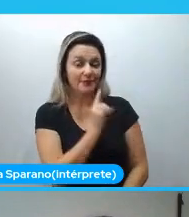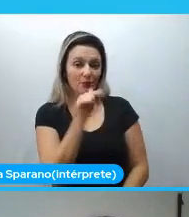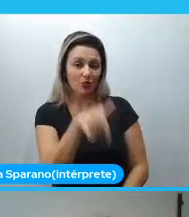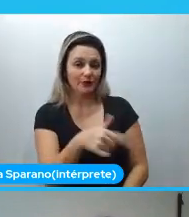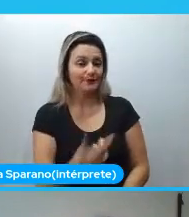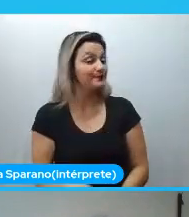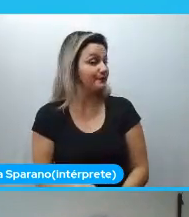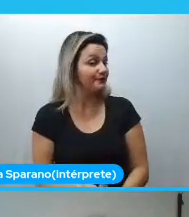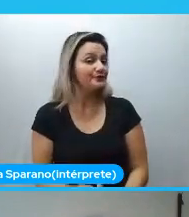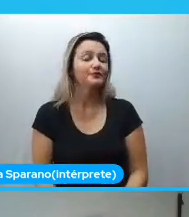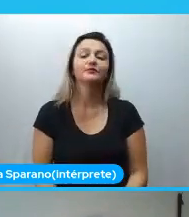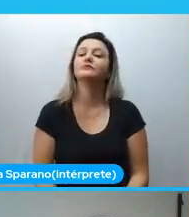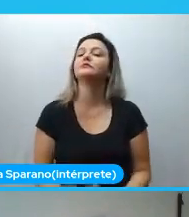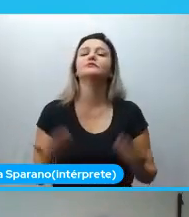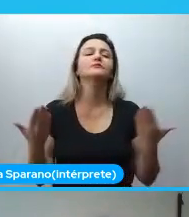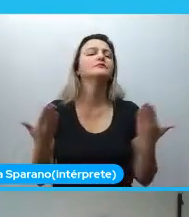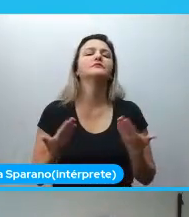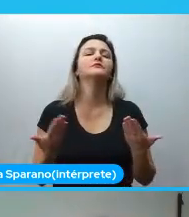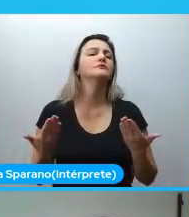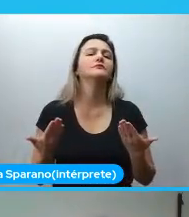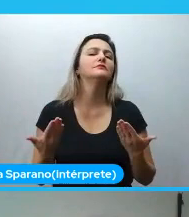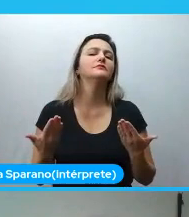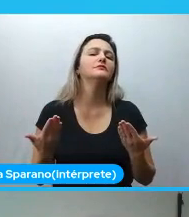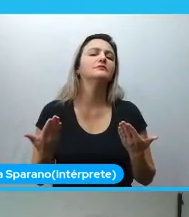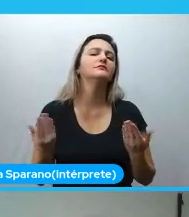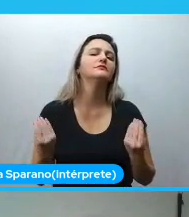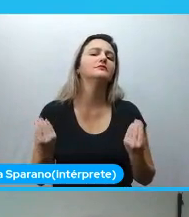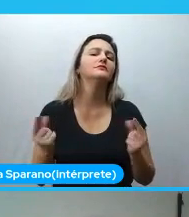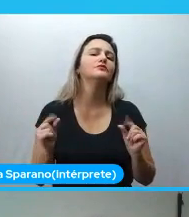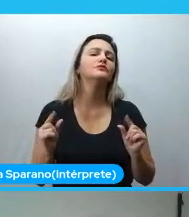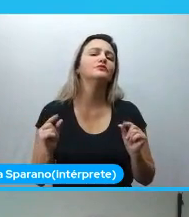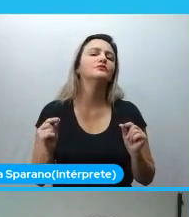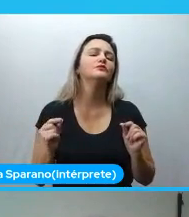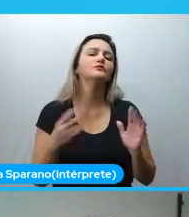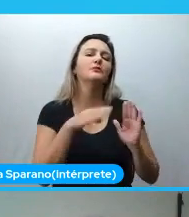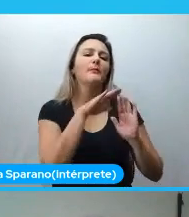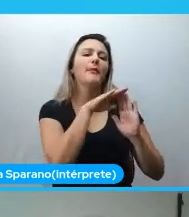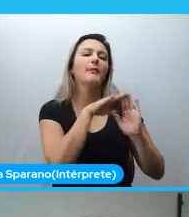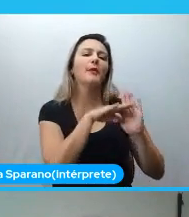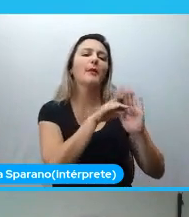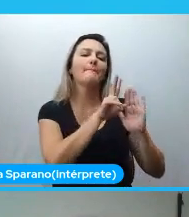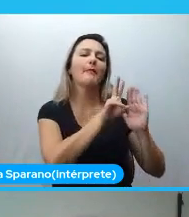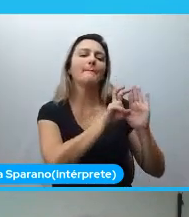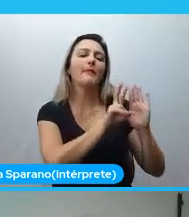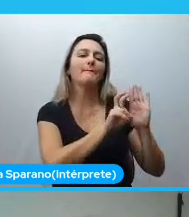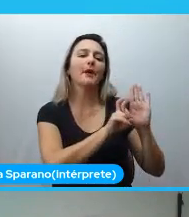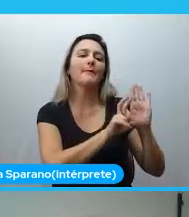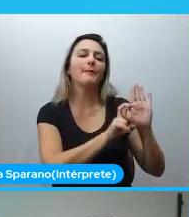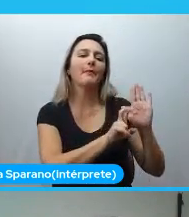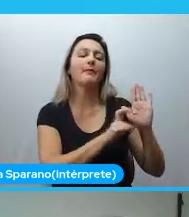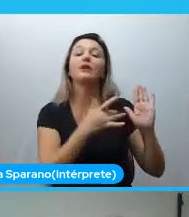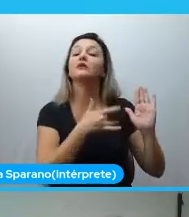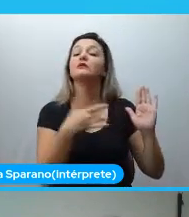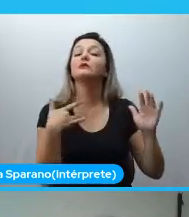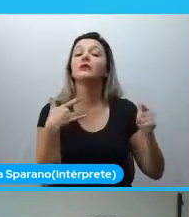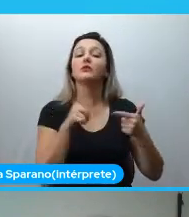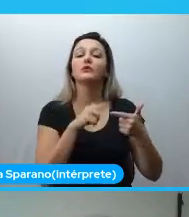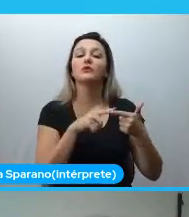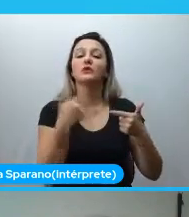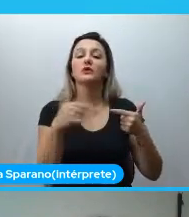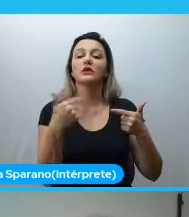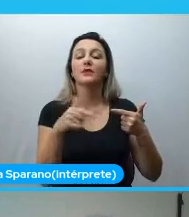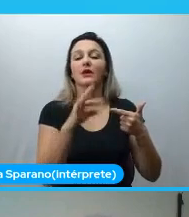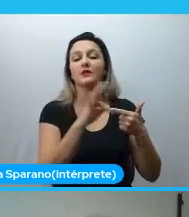Depois, o que a gente vai ver hoje, né? Os principais tópicos que a gente vai discutir, que é o que é saúde, trabalho de conclusão de